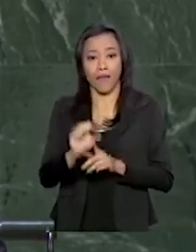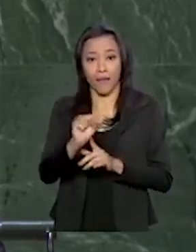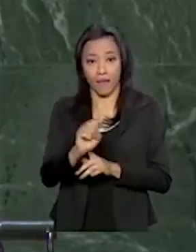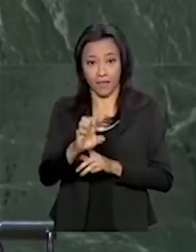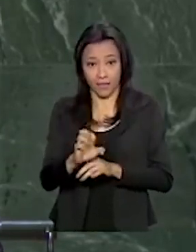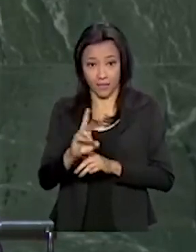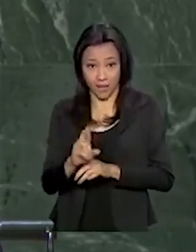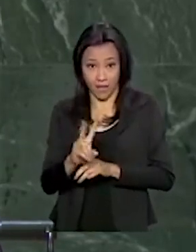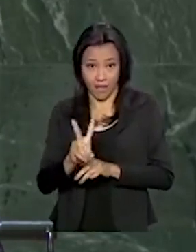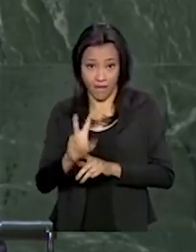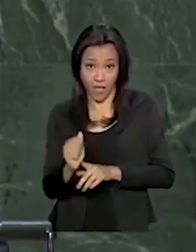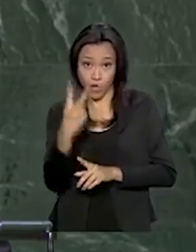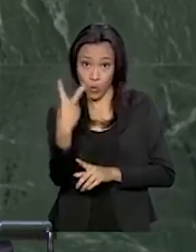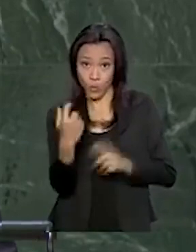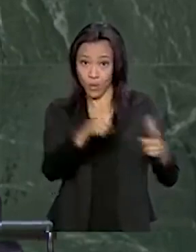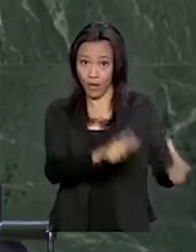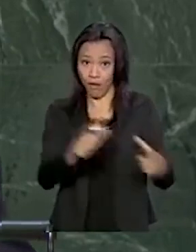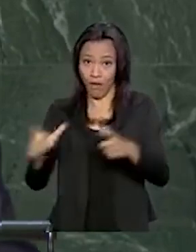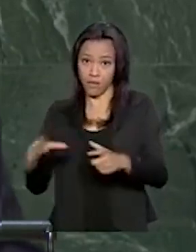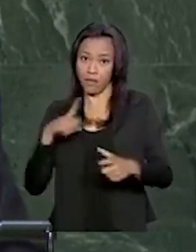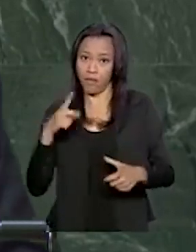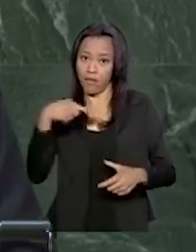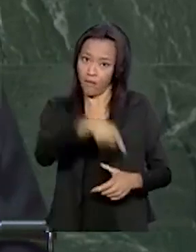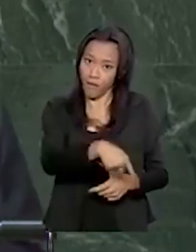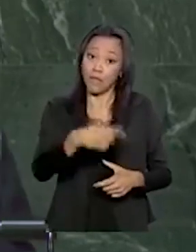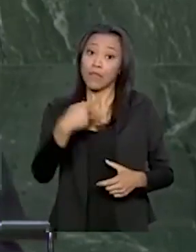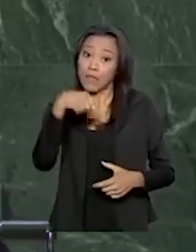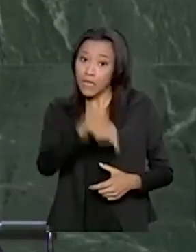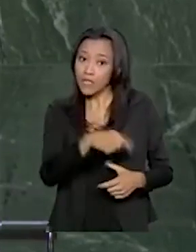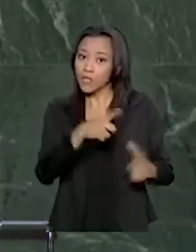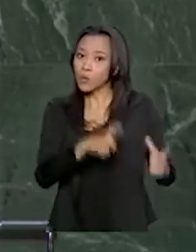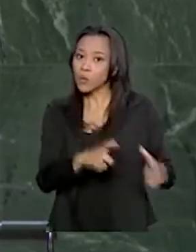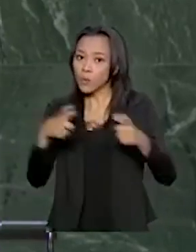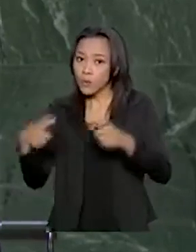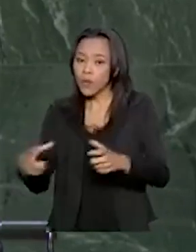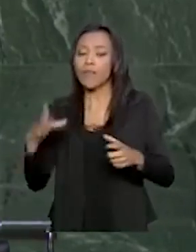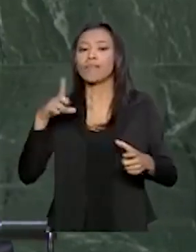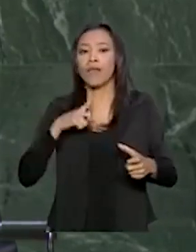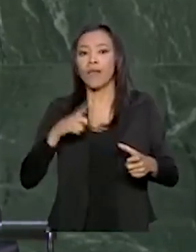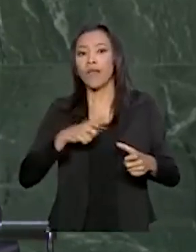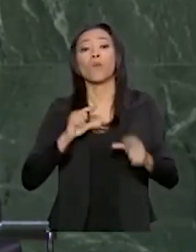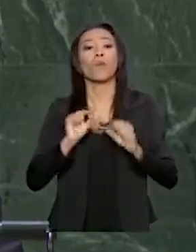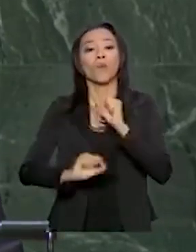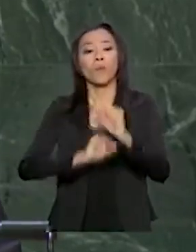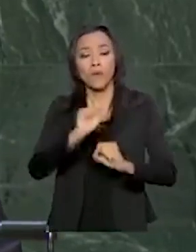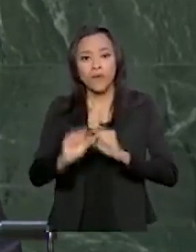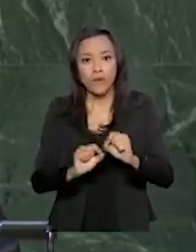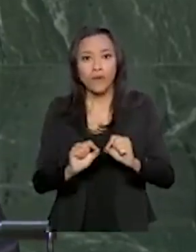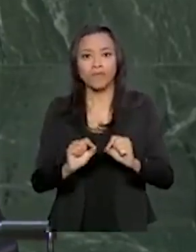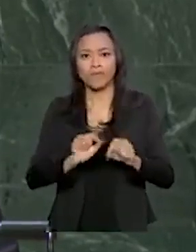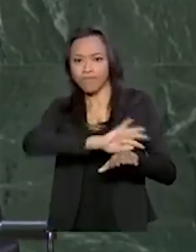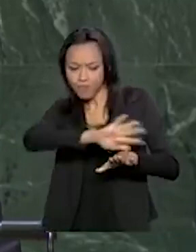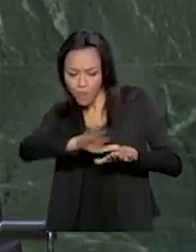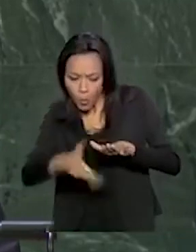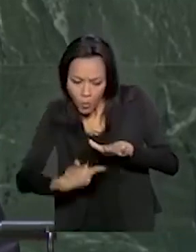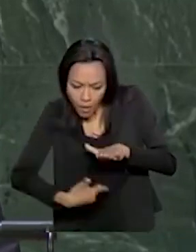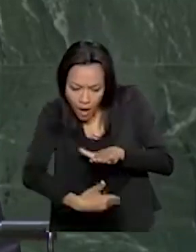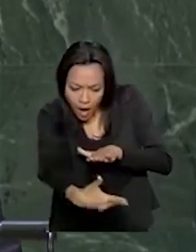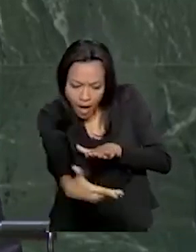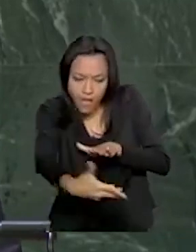Serra do Sol. Nessas reservas, existe grande abundância de ouro,